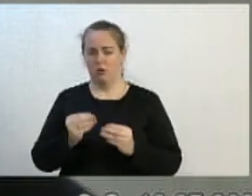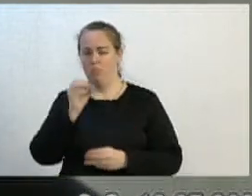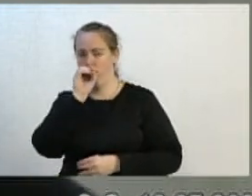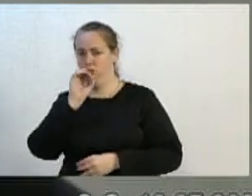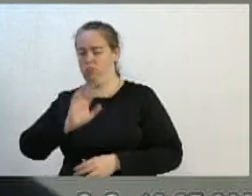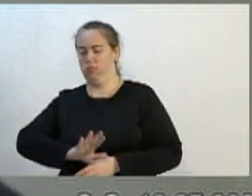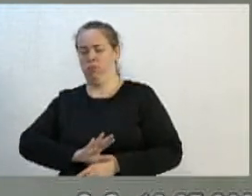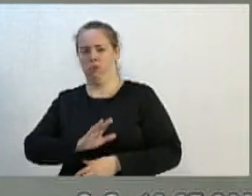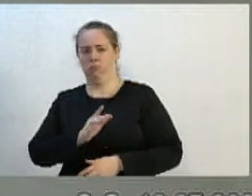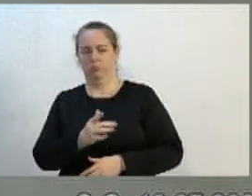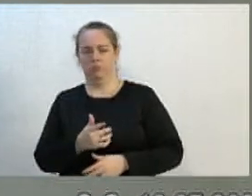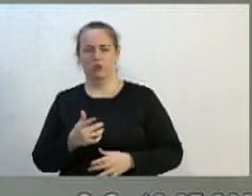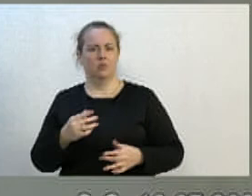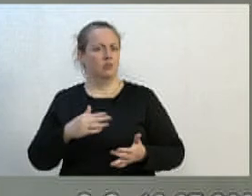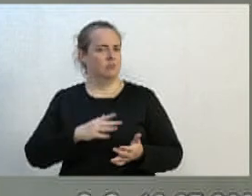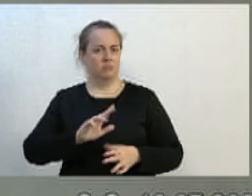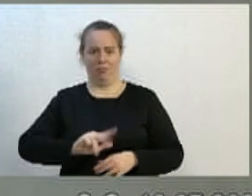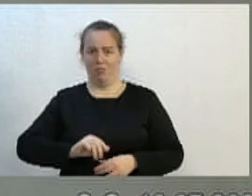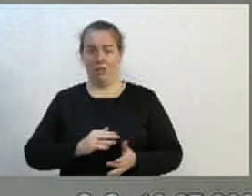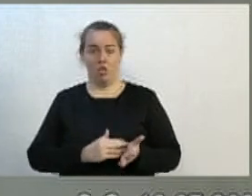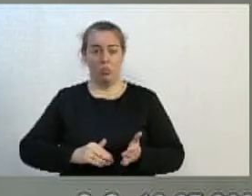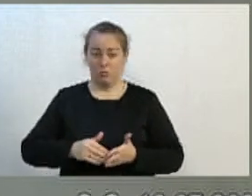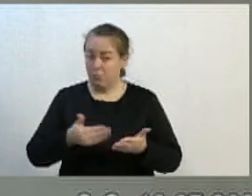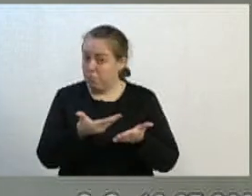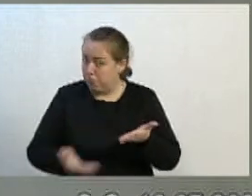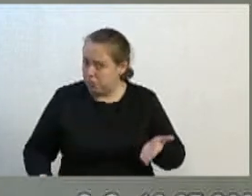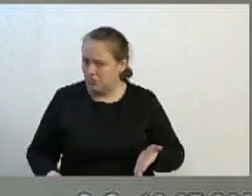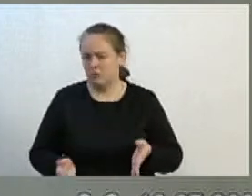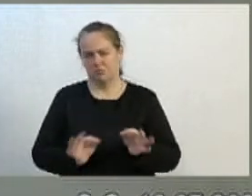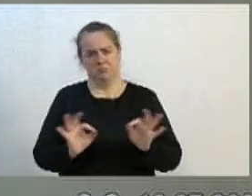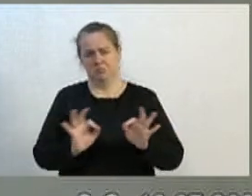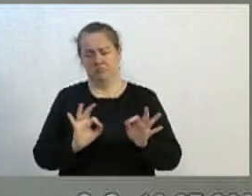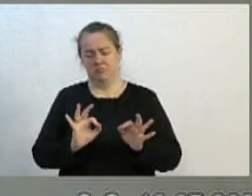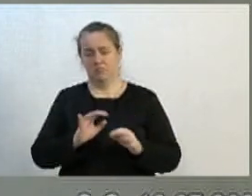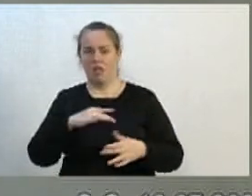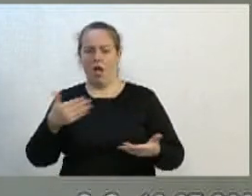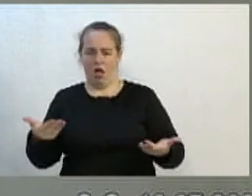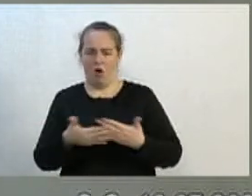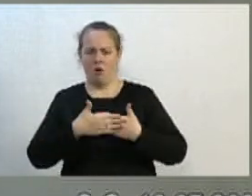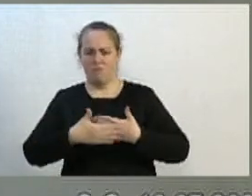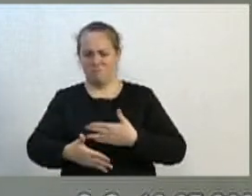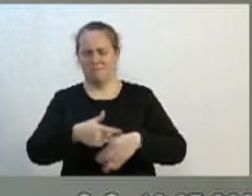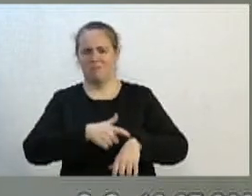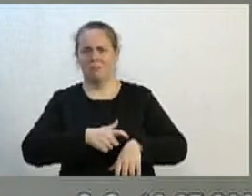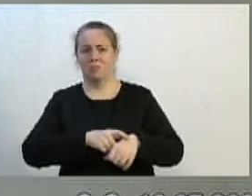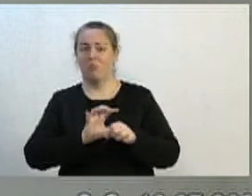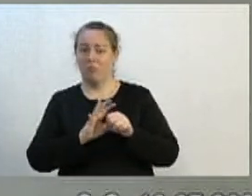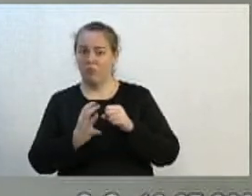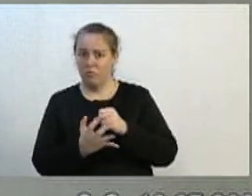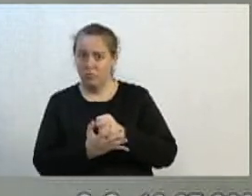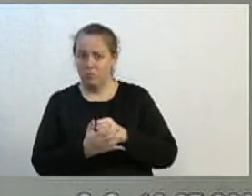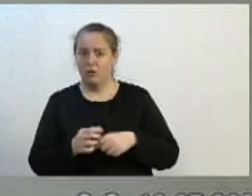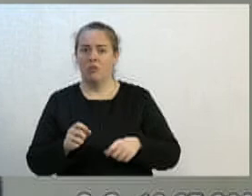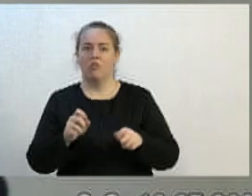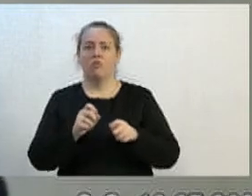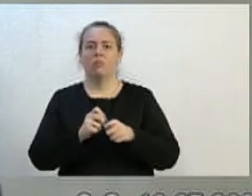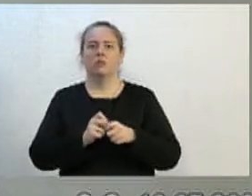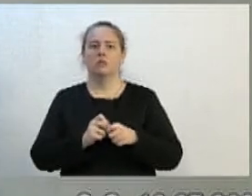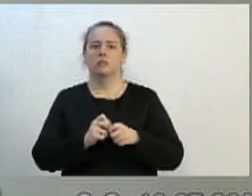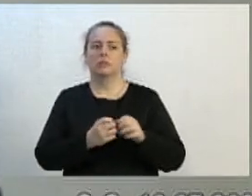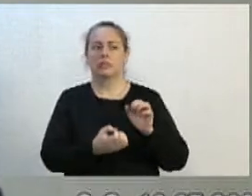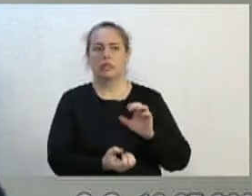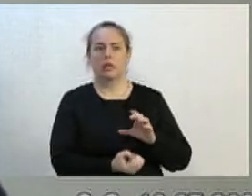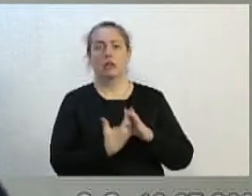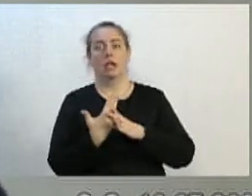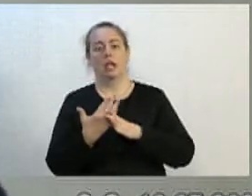Nem tudo está perdido. A pandemia da Covid-19 fez surgir o segmento dos